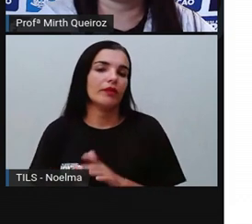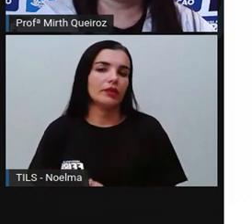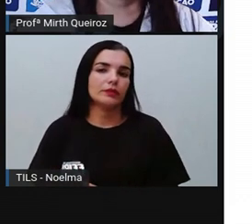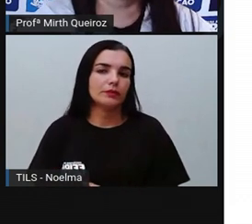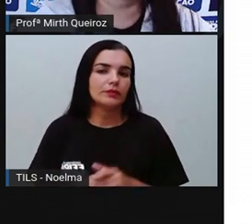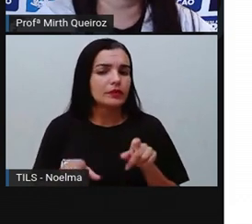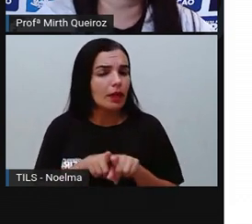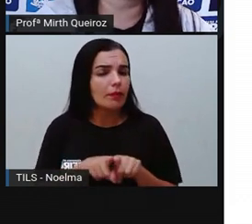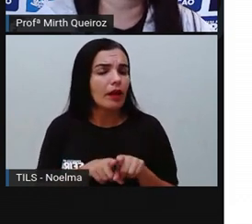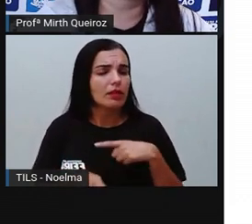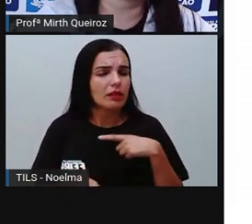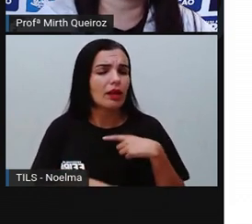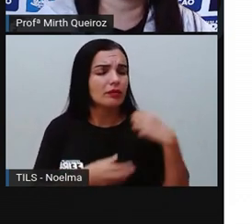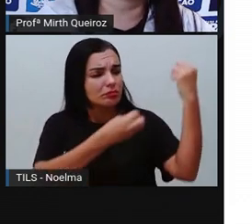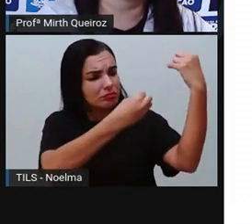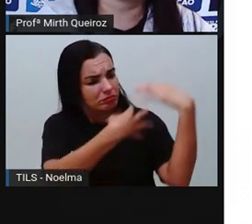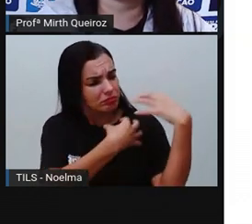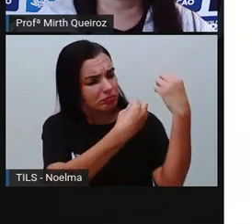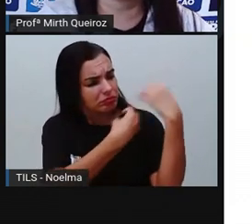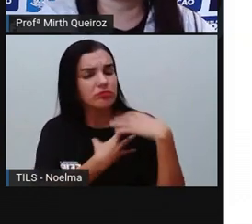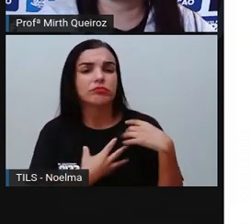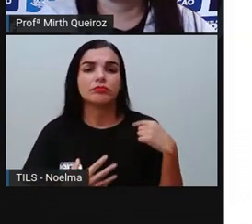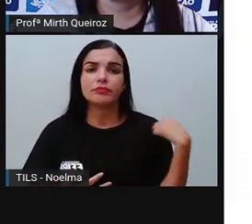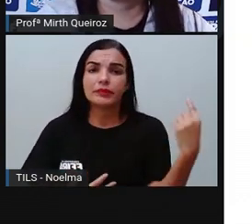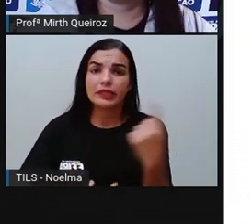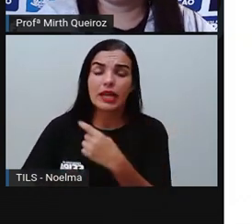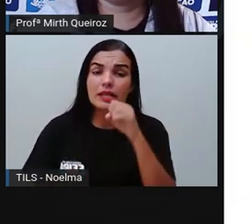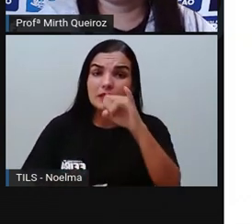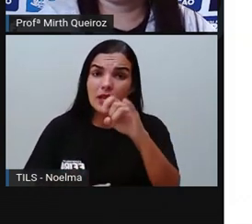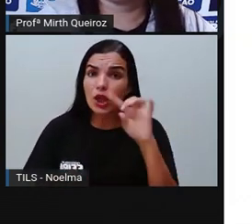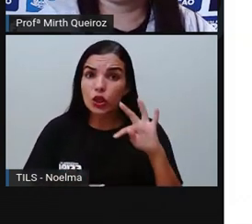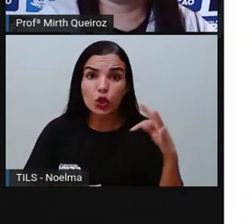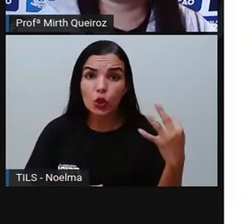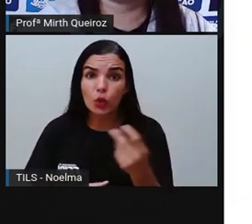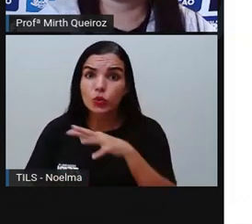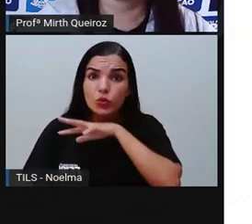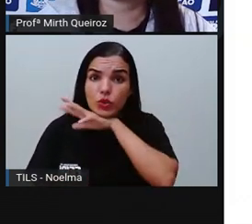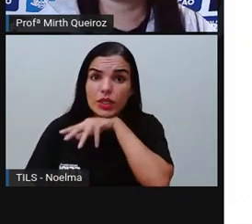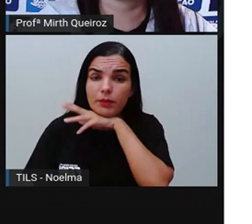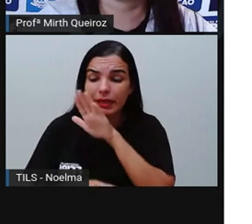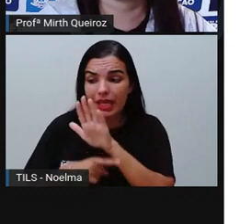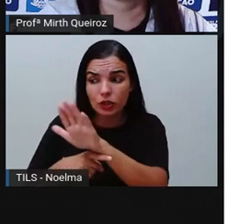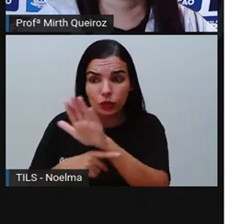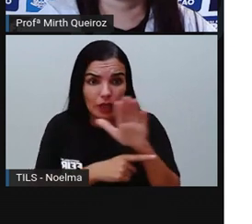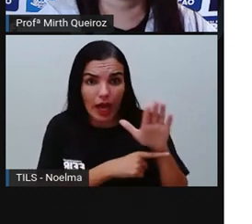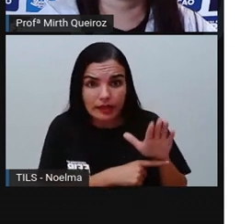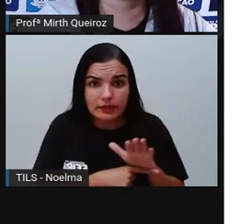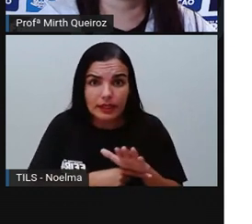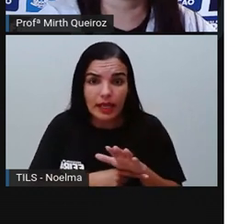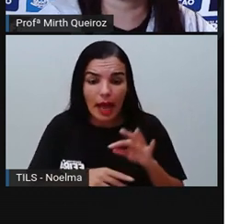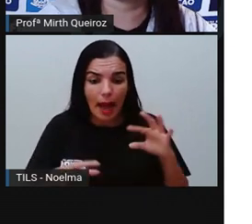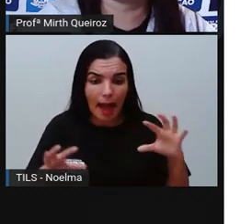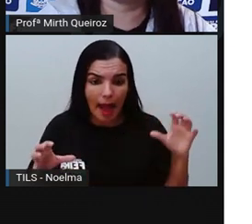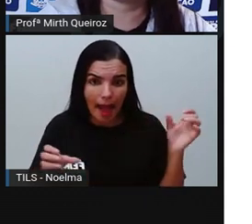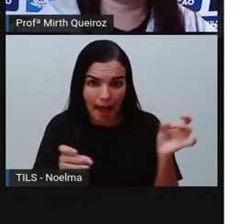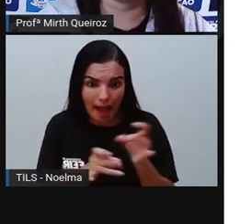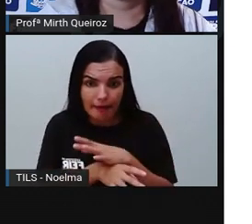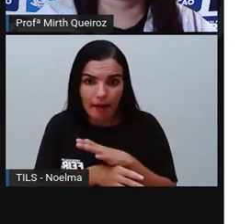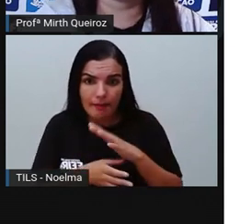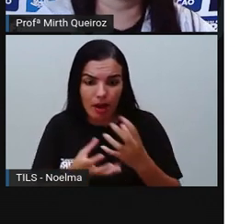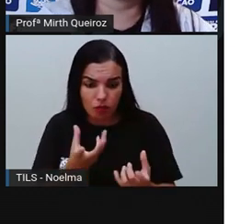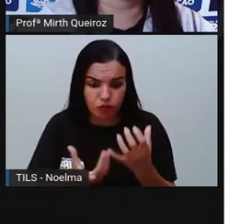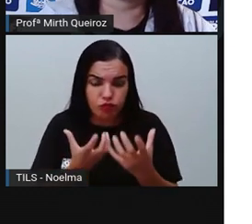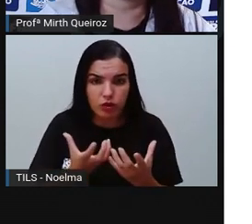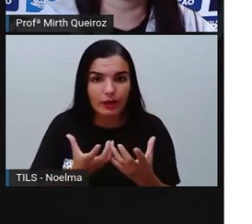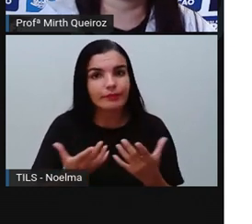também. Será se todos os animais ajudassem ali na floresta a apagar as chamas ali? Será se eles não conseguiriam, né?